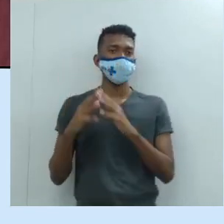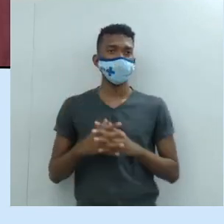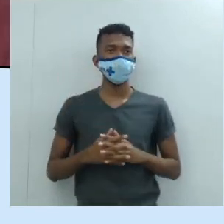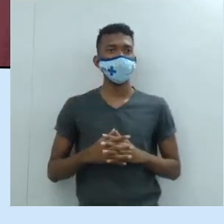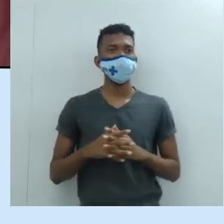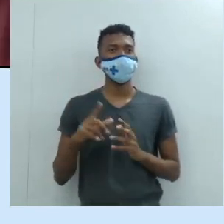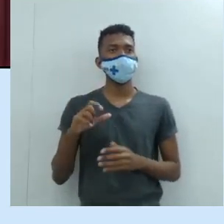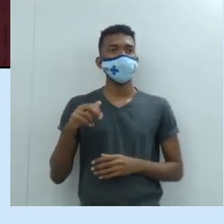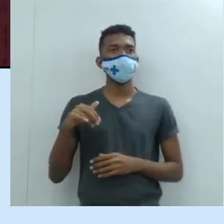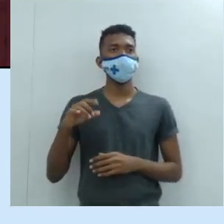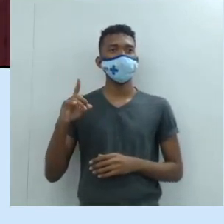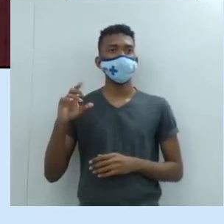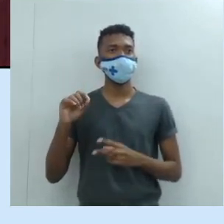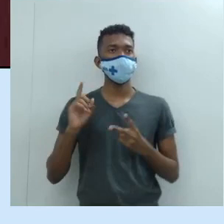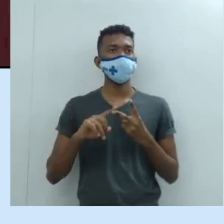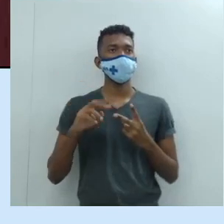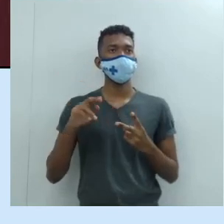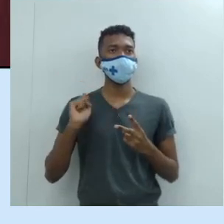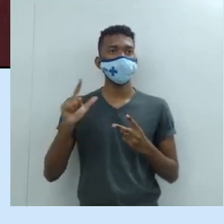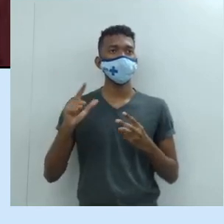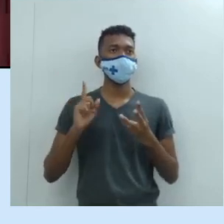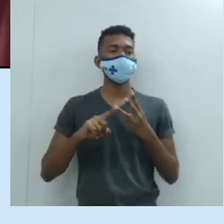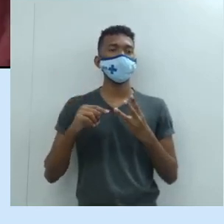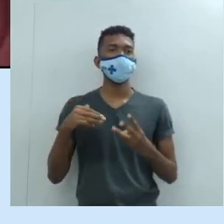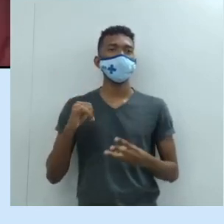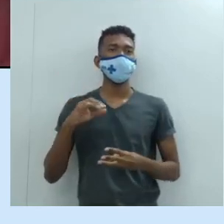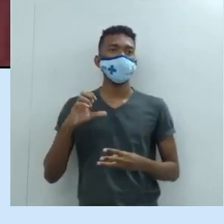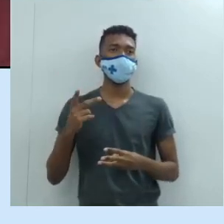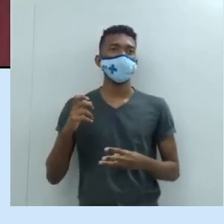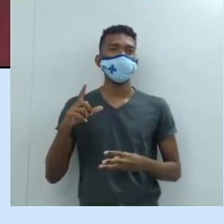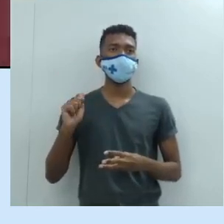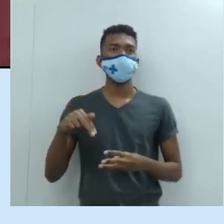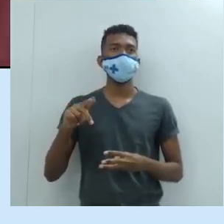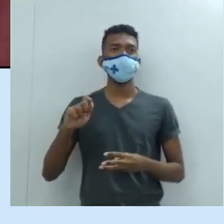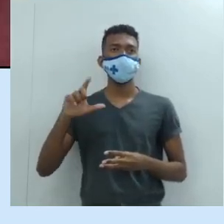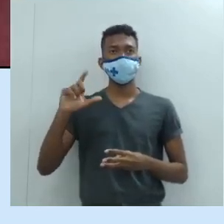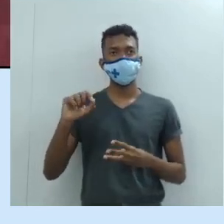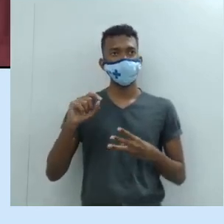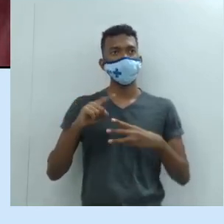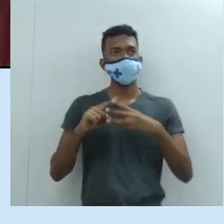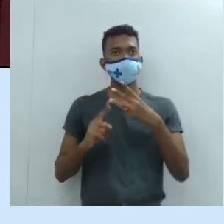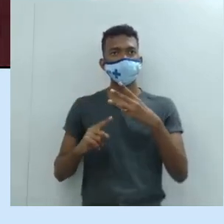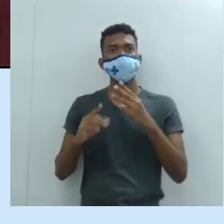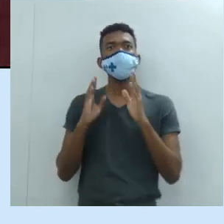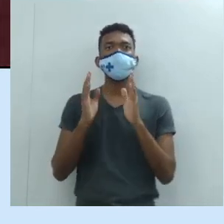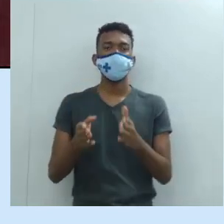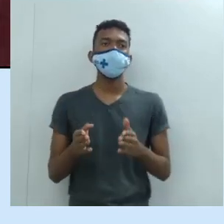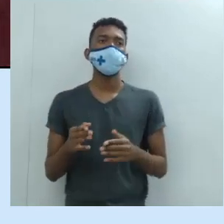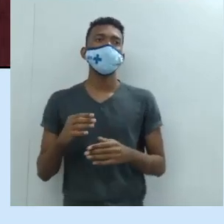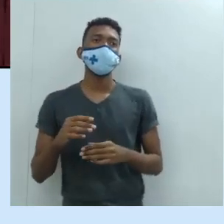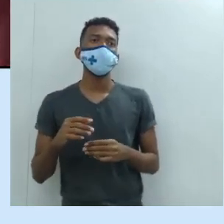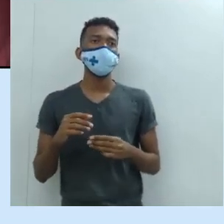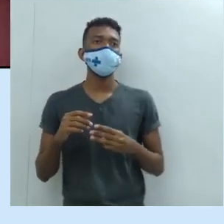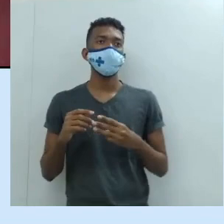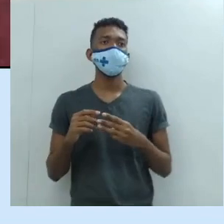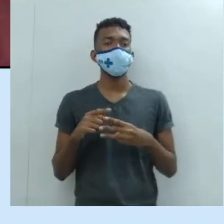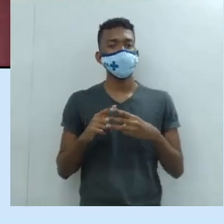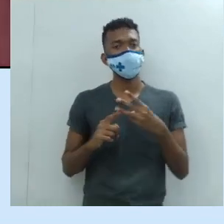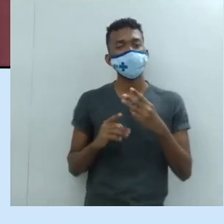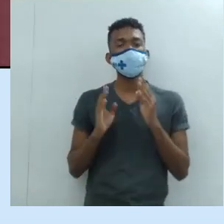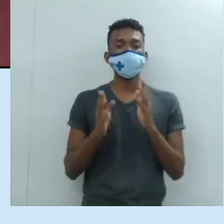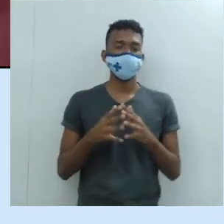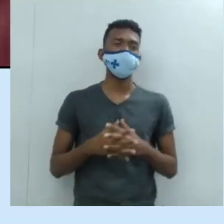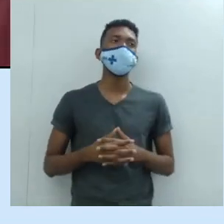Leonardo, Rafael, e Michelangelo. Leonardo da Vinci, Rafael e